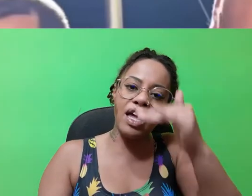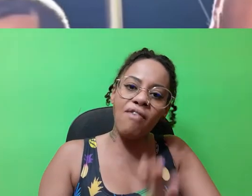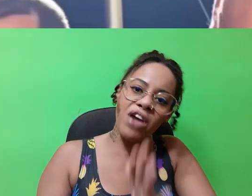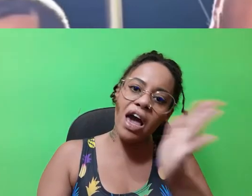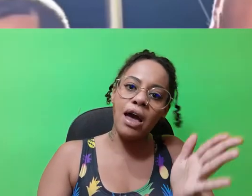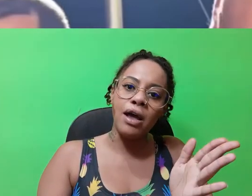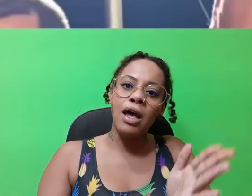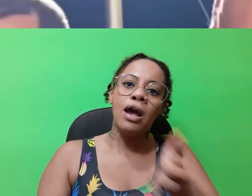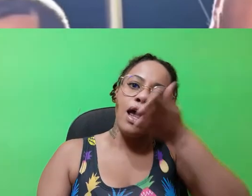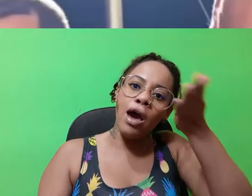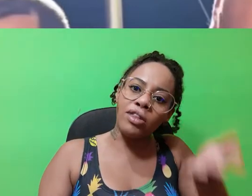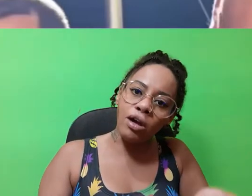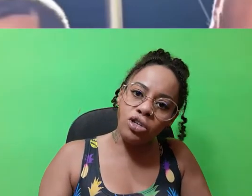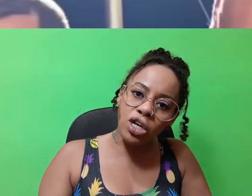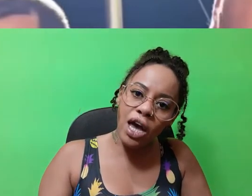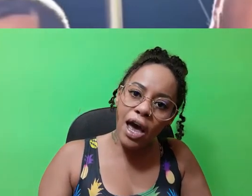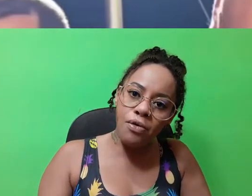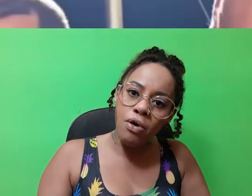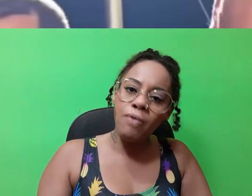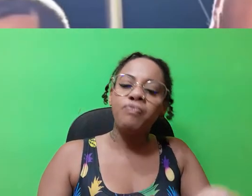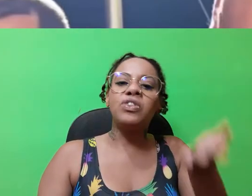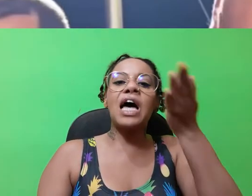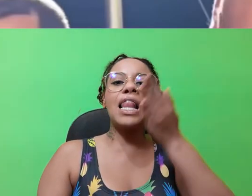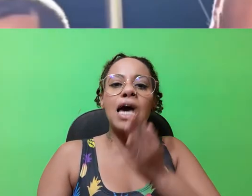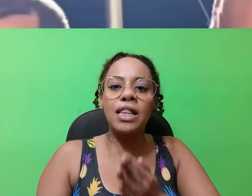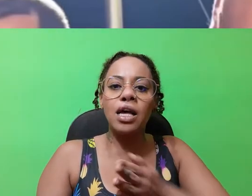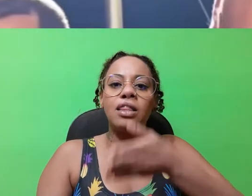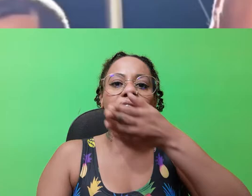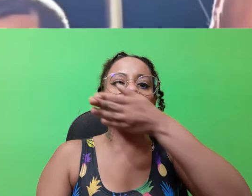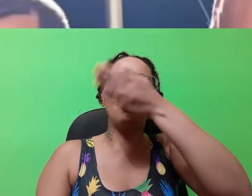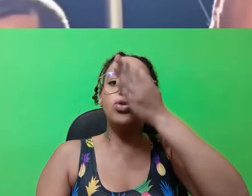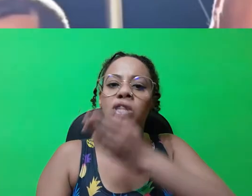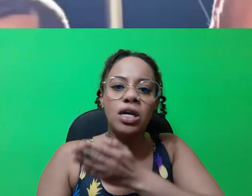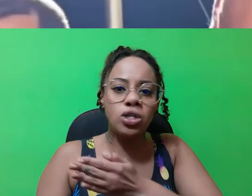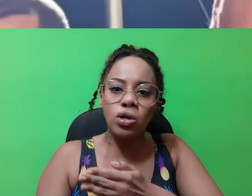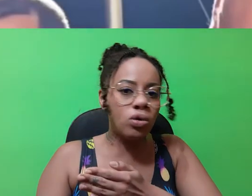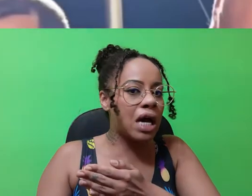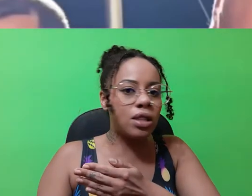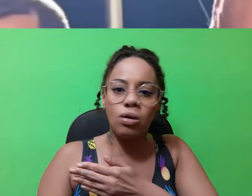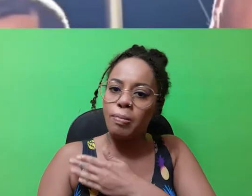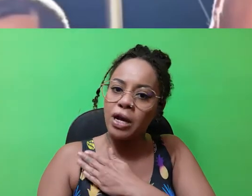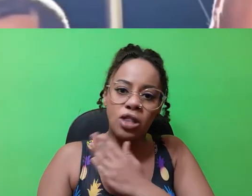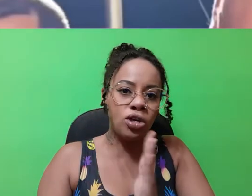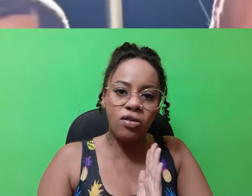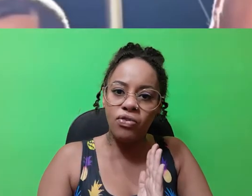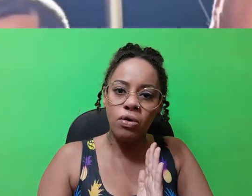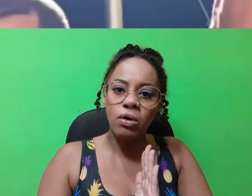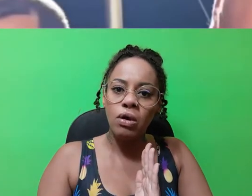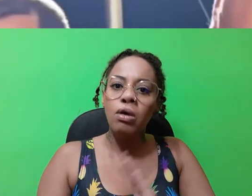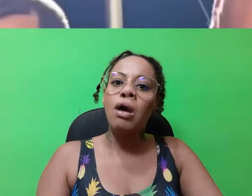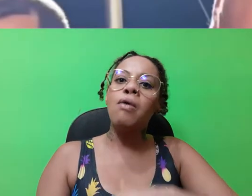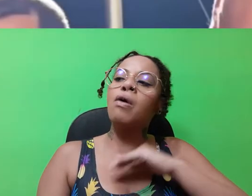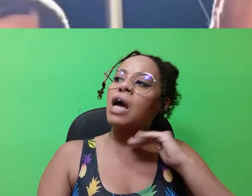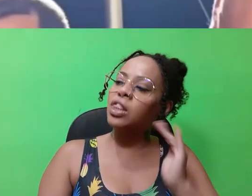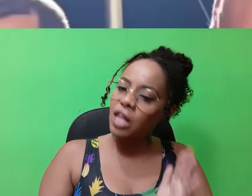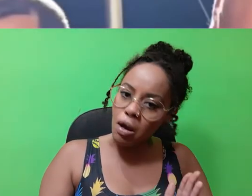O que tem a ver? Eu tenho dinheiro. Tá lá. Tá tudo certinho no cartão corporativo.